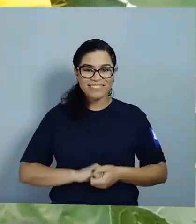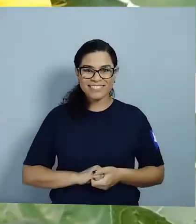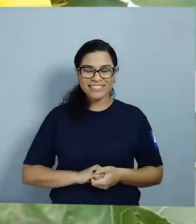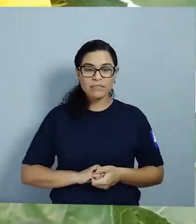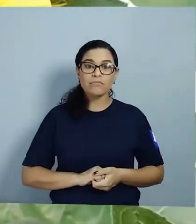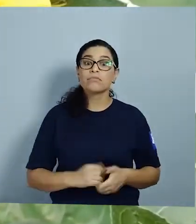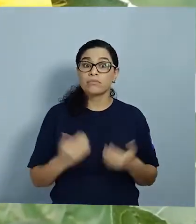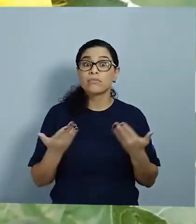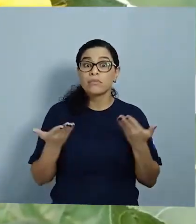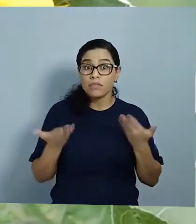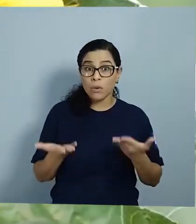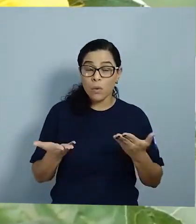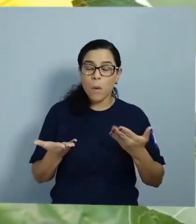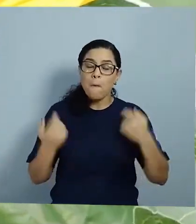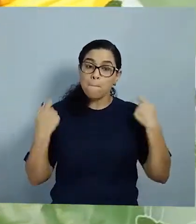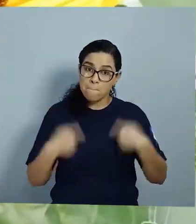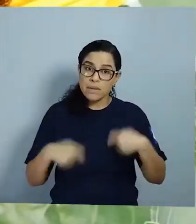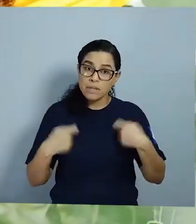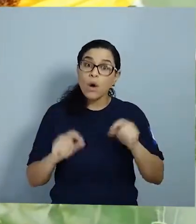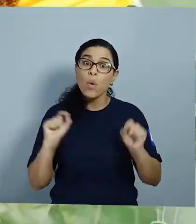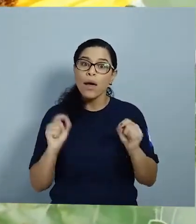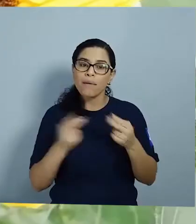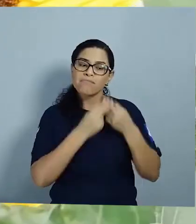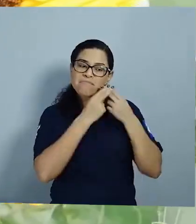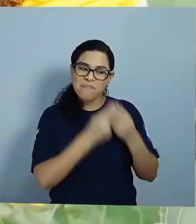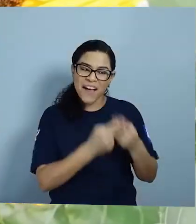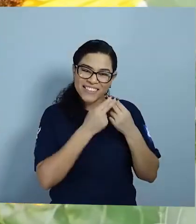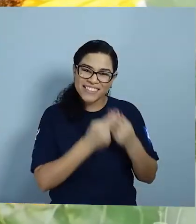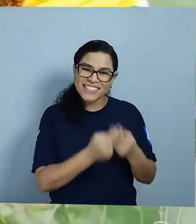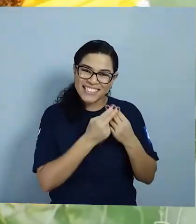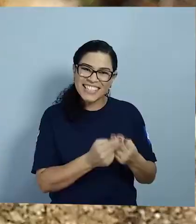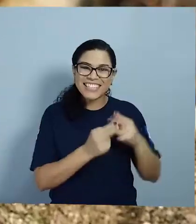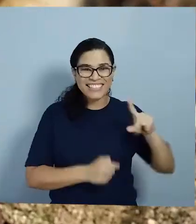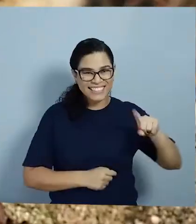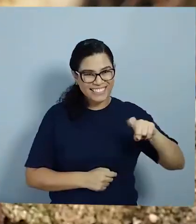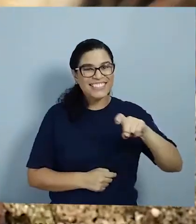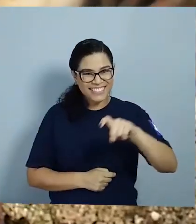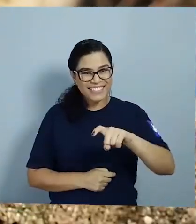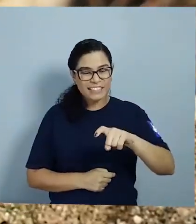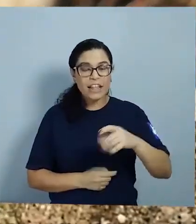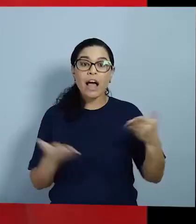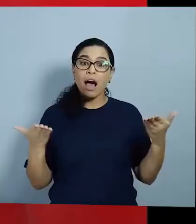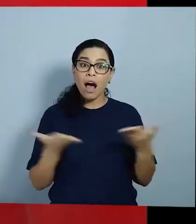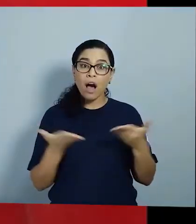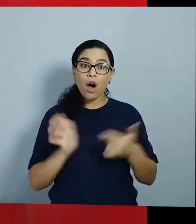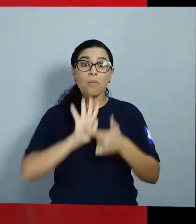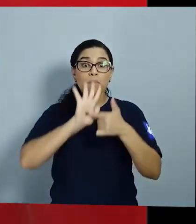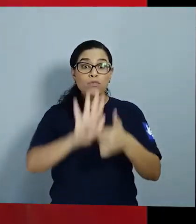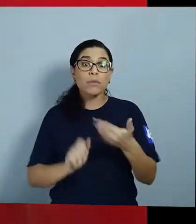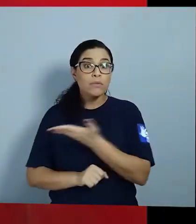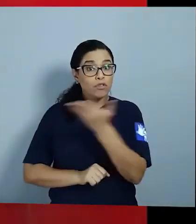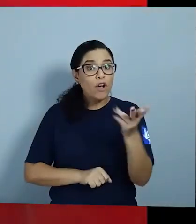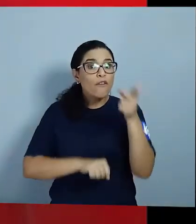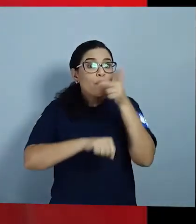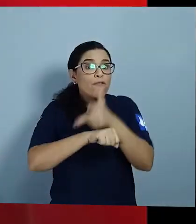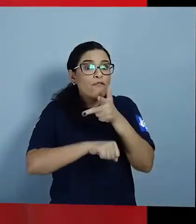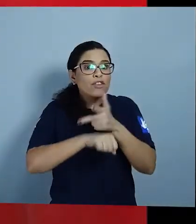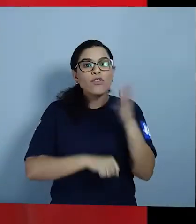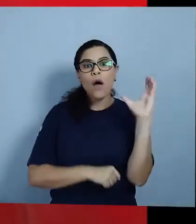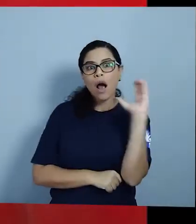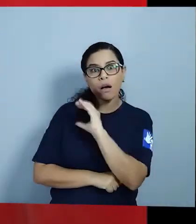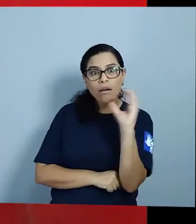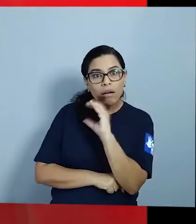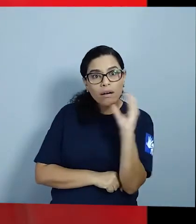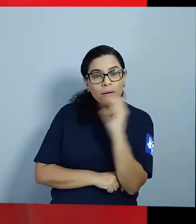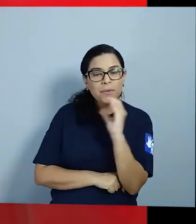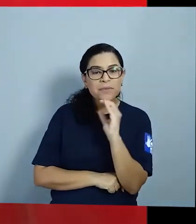nenhuma fruta Então, nós temos é mesmo que ter paciência com as lagartas Agora eu vou passar para vocês um vídeo que está